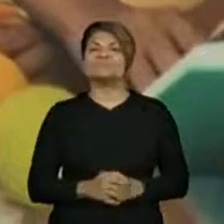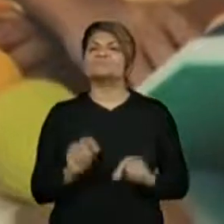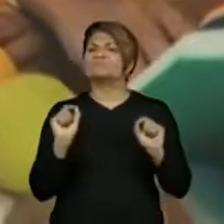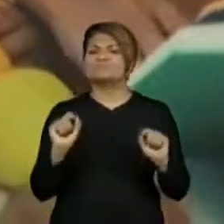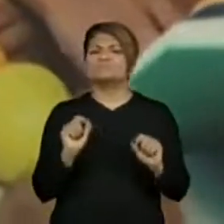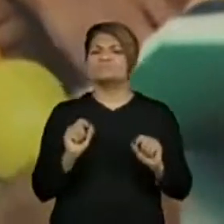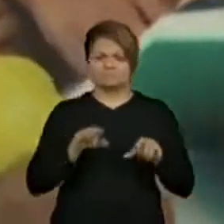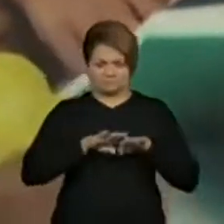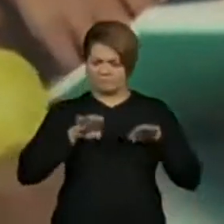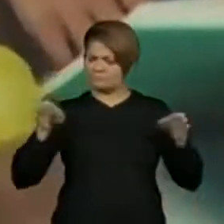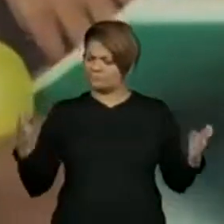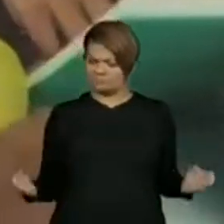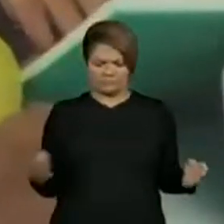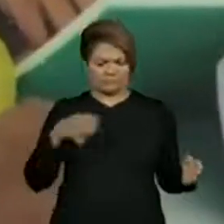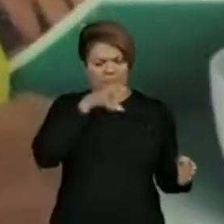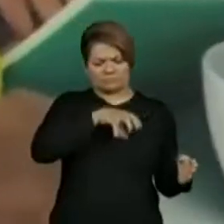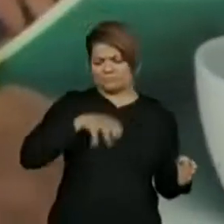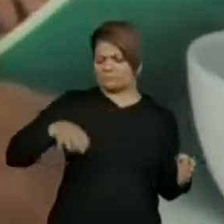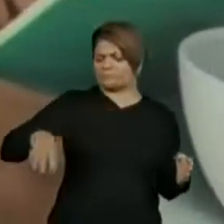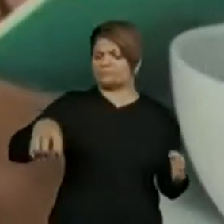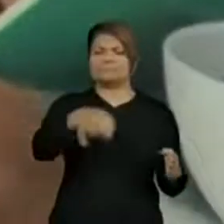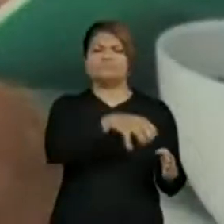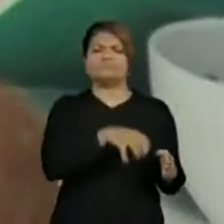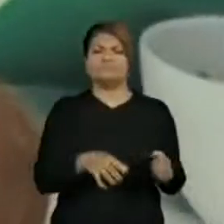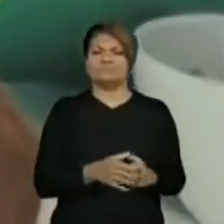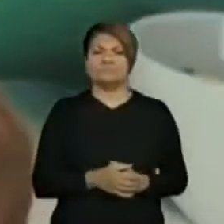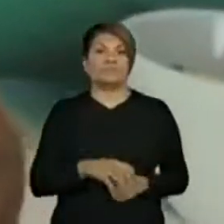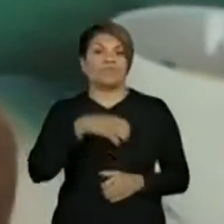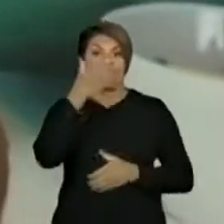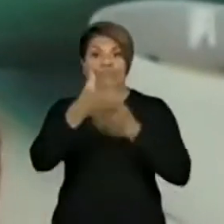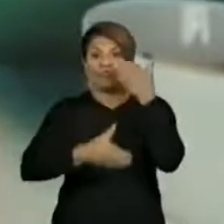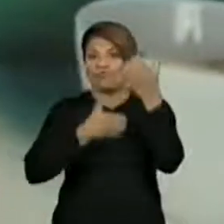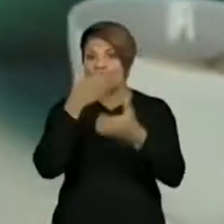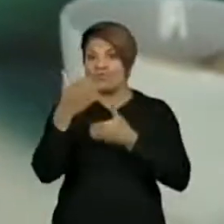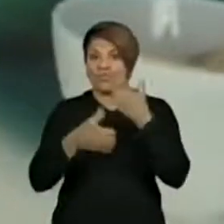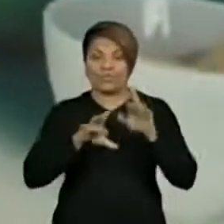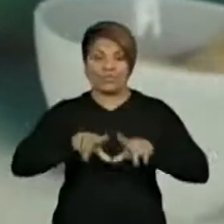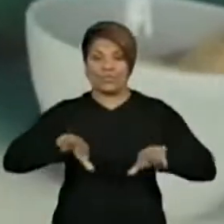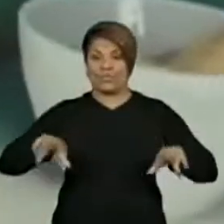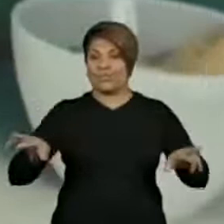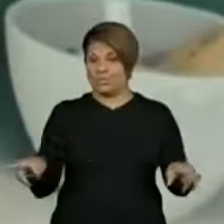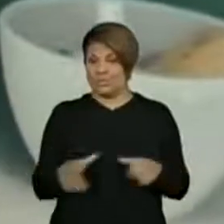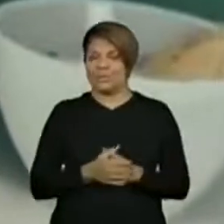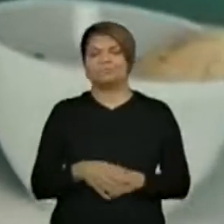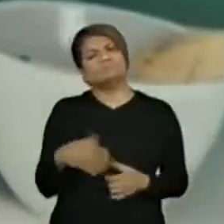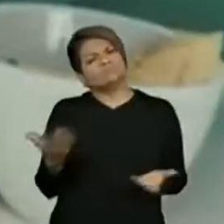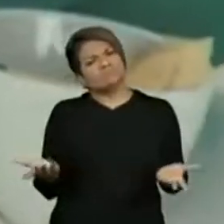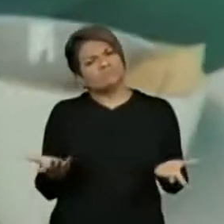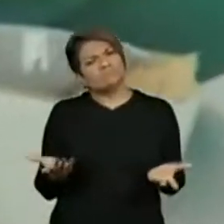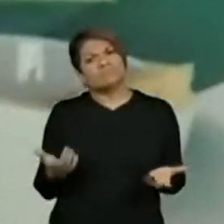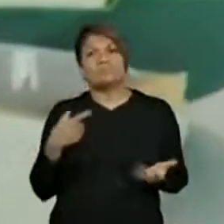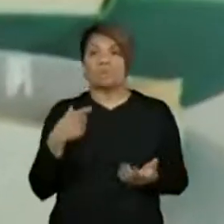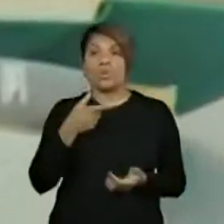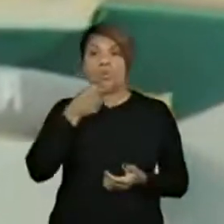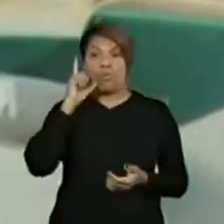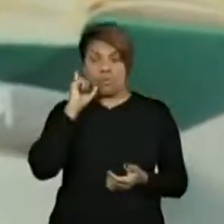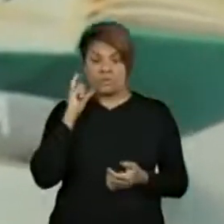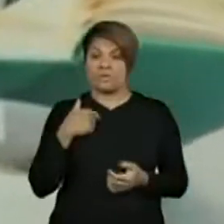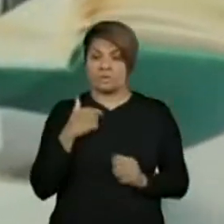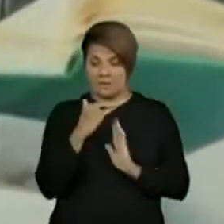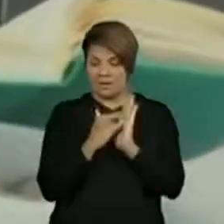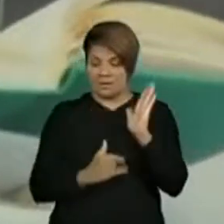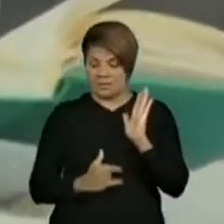tem em cima desse balcão, professora Vivi? Olha, muitas frutas. Será que são as frutas compradas ontem, a lista que a gente fez?